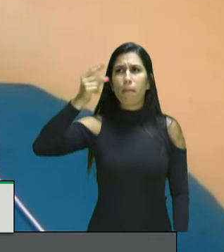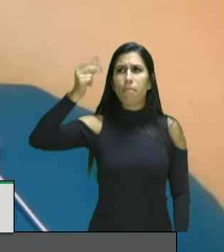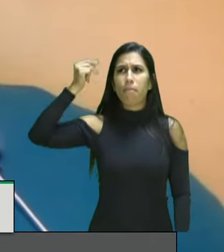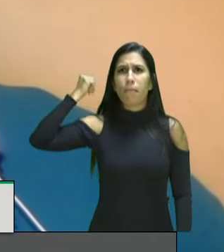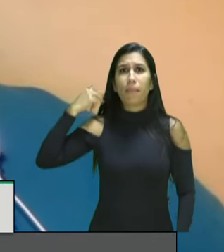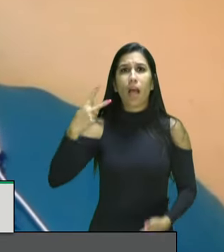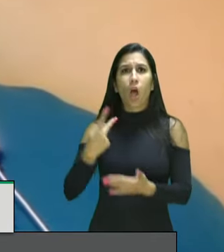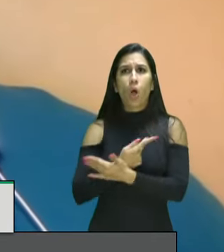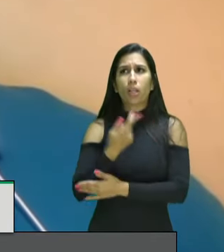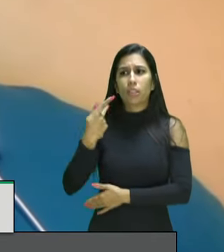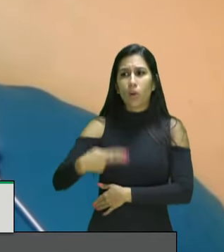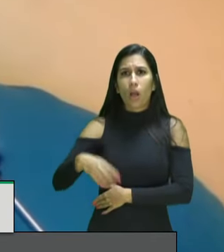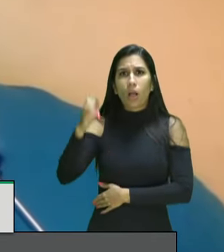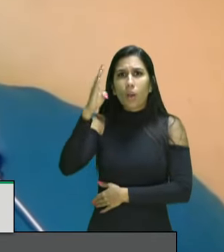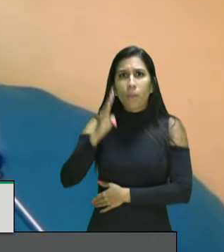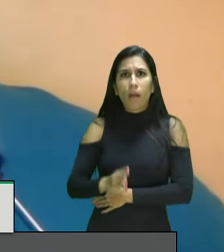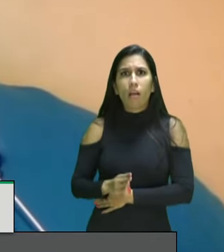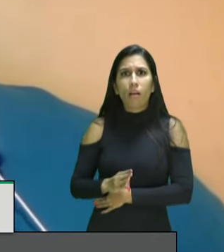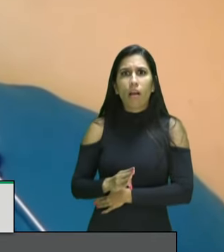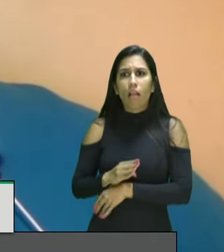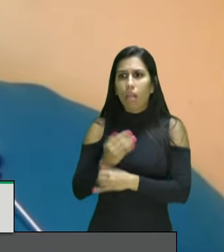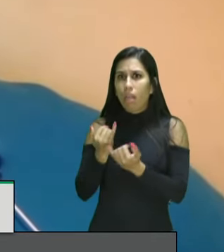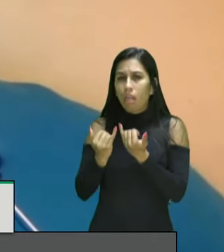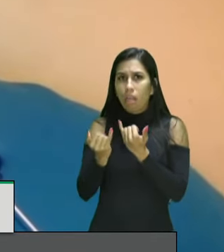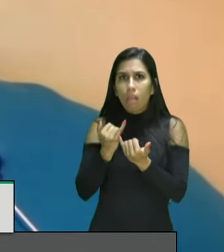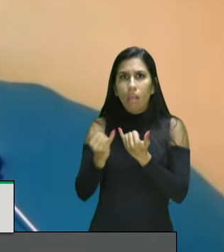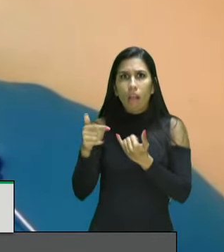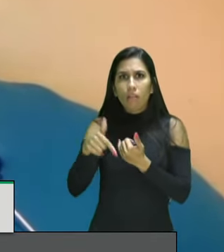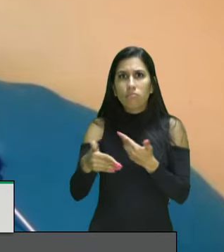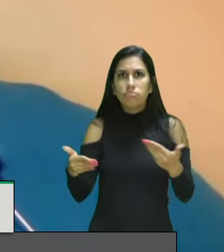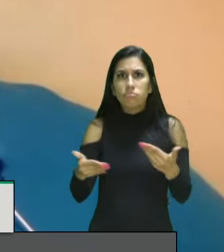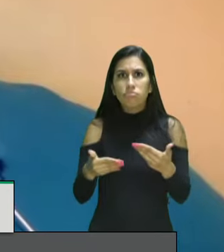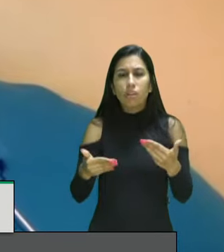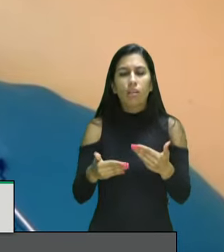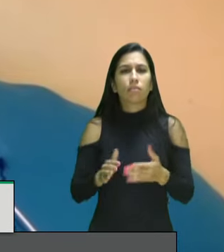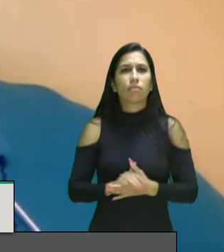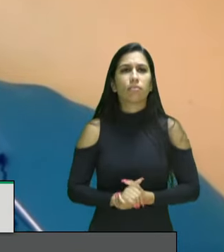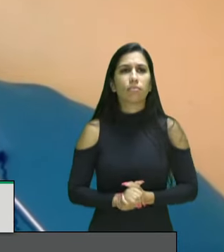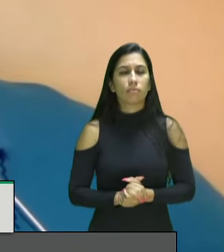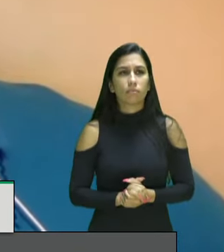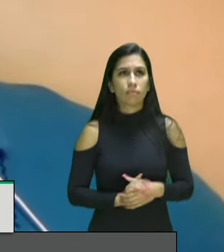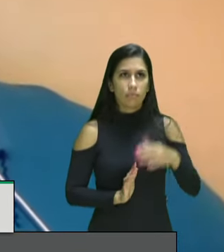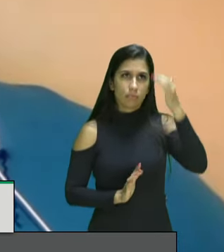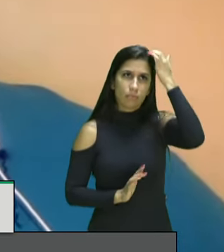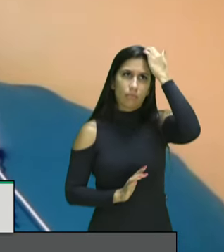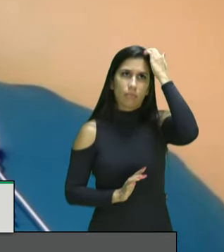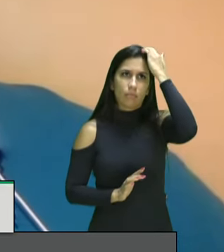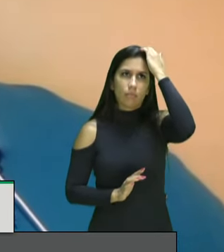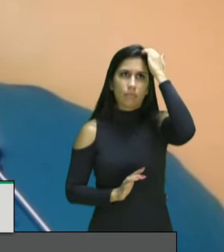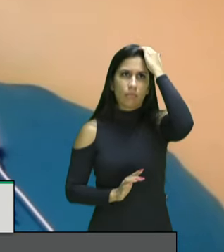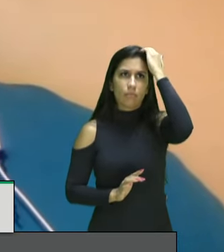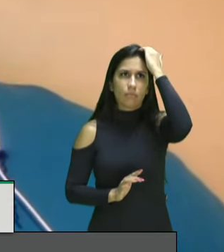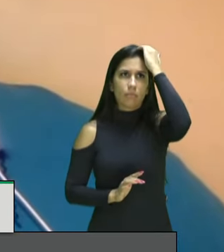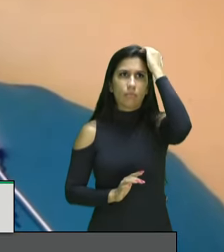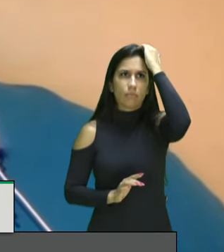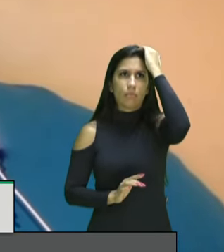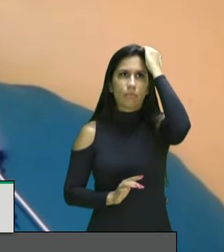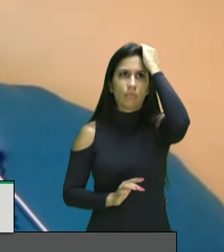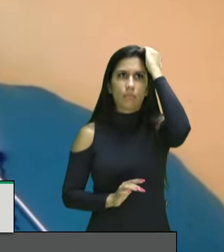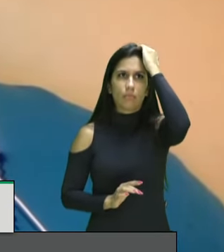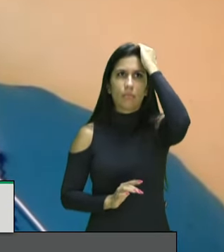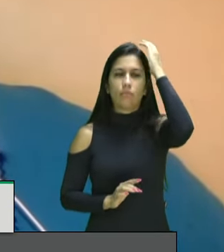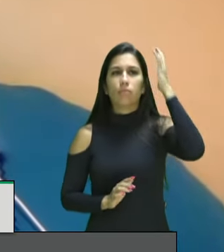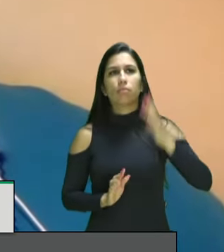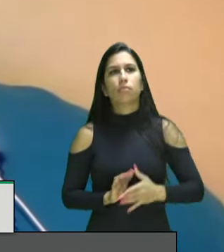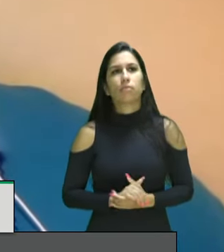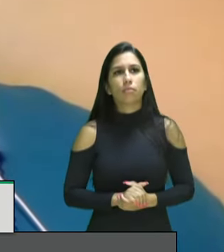inicialmente para combater os opositores ao regime tidos como inimigos internos passado o regime autoritário a estrutura